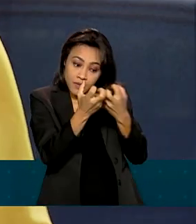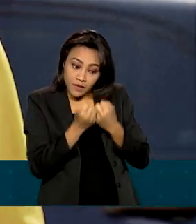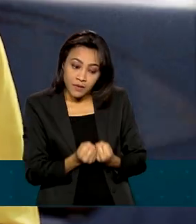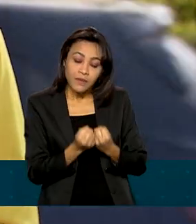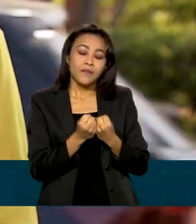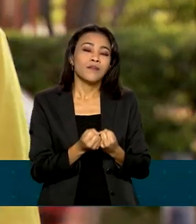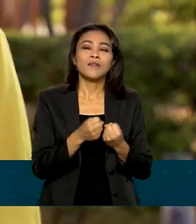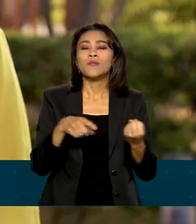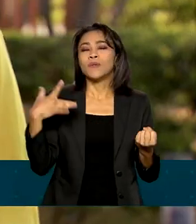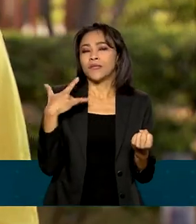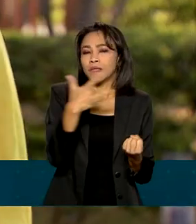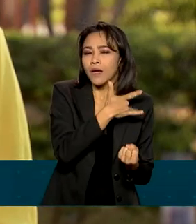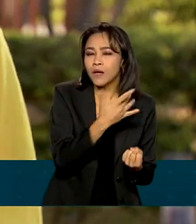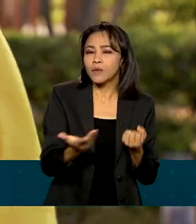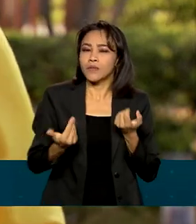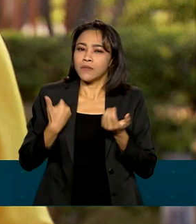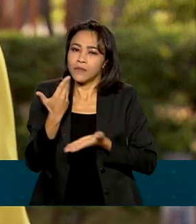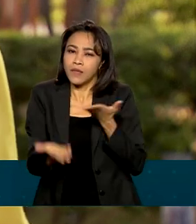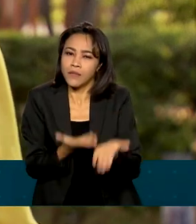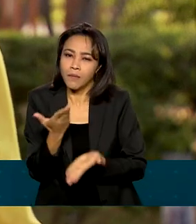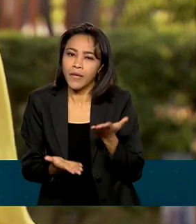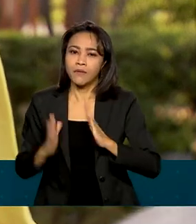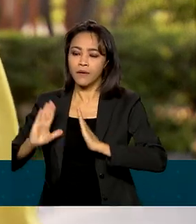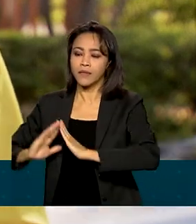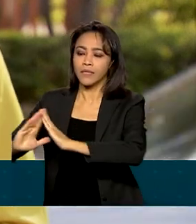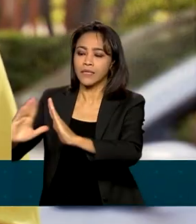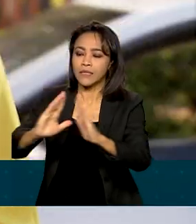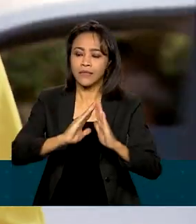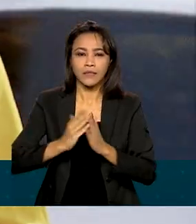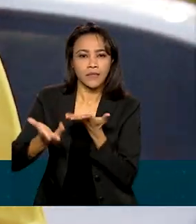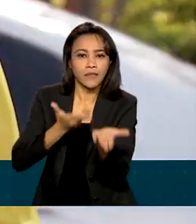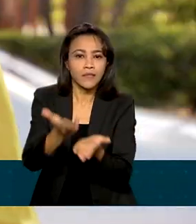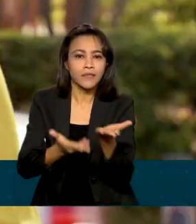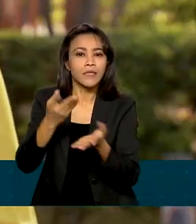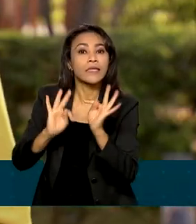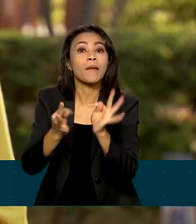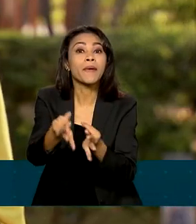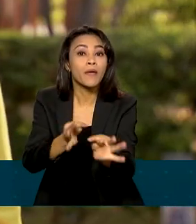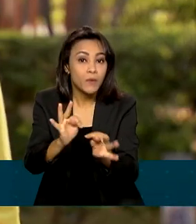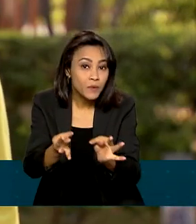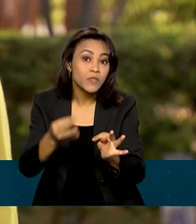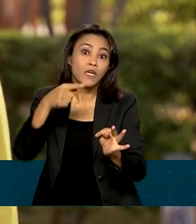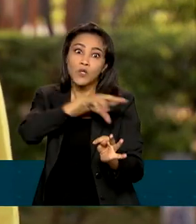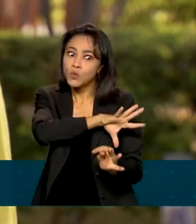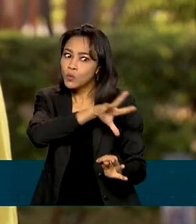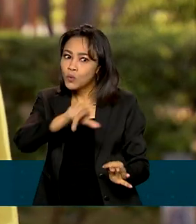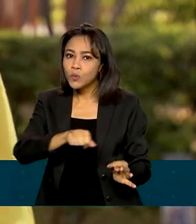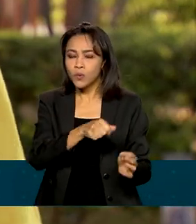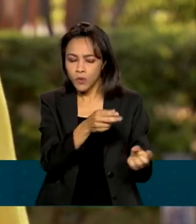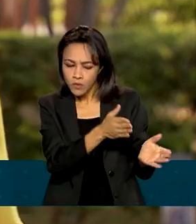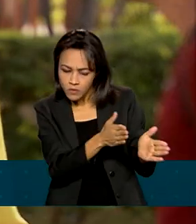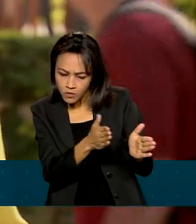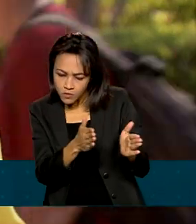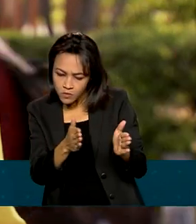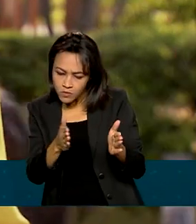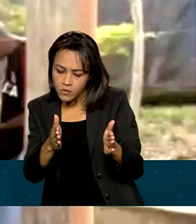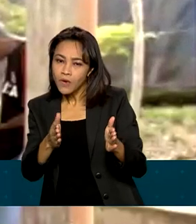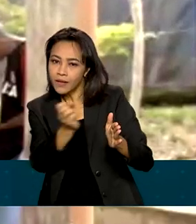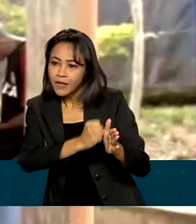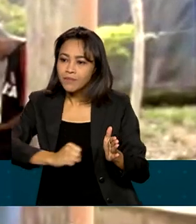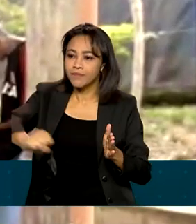saúde ao tratamento em comunidades terapêuticas. Tudo é acompanhado até a sua reintegração na sociedade.